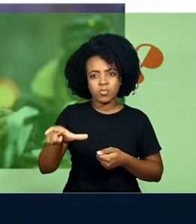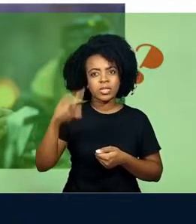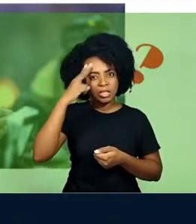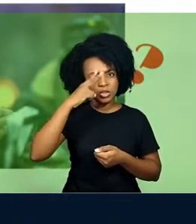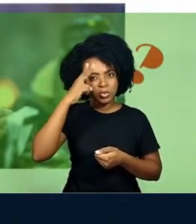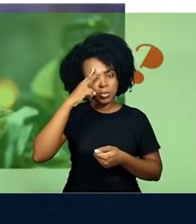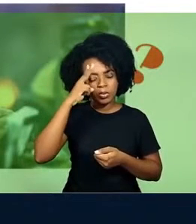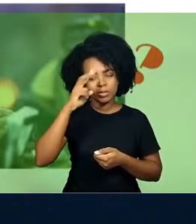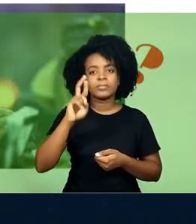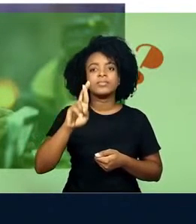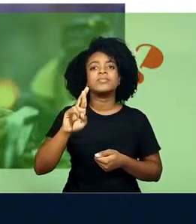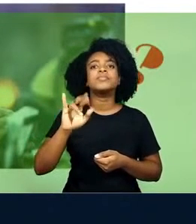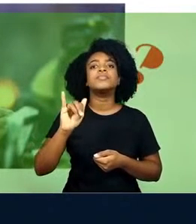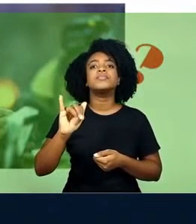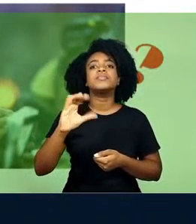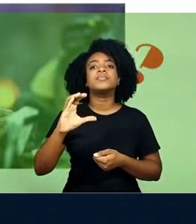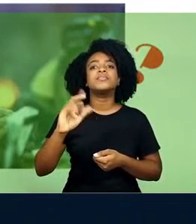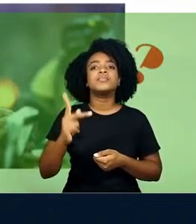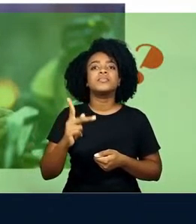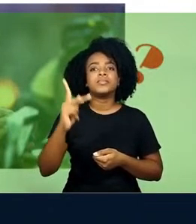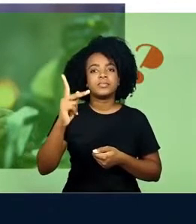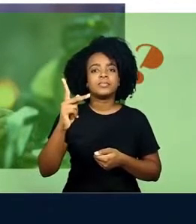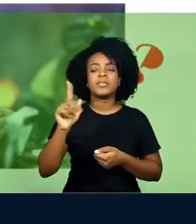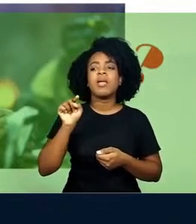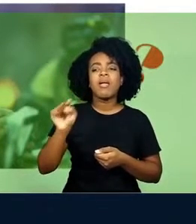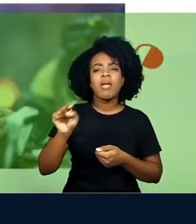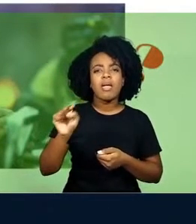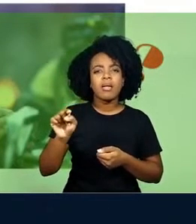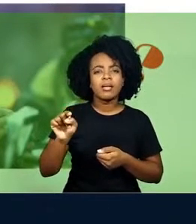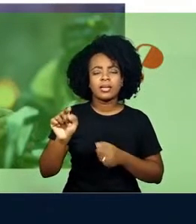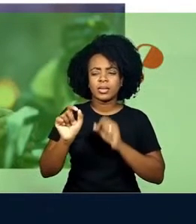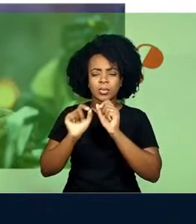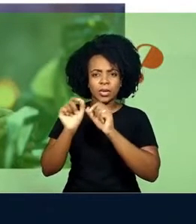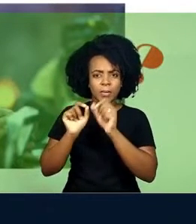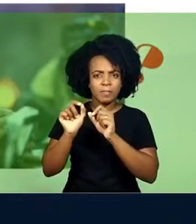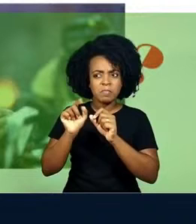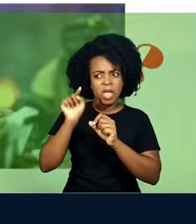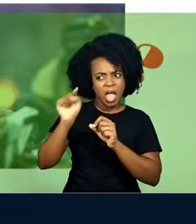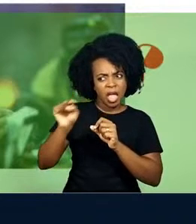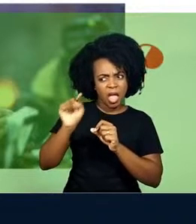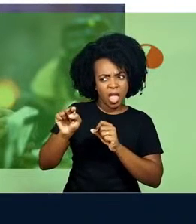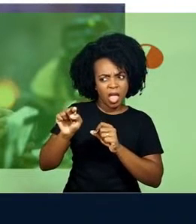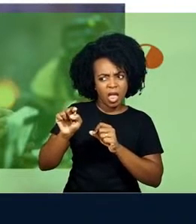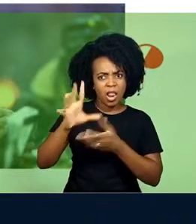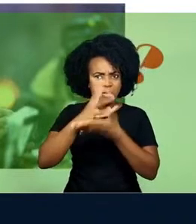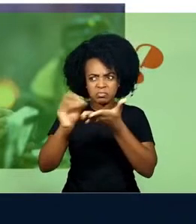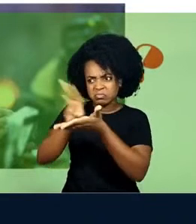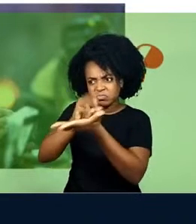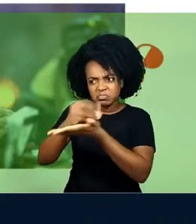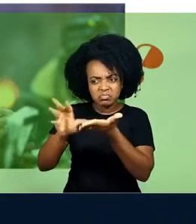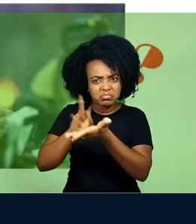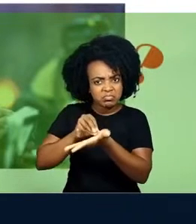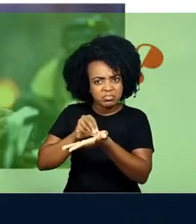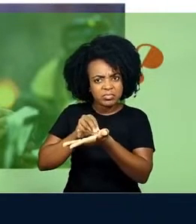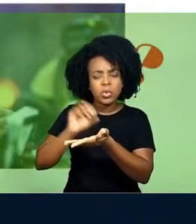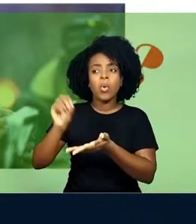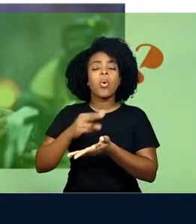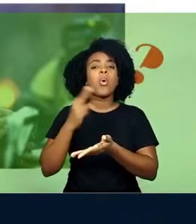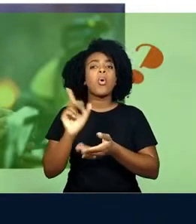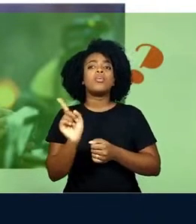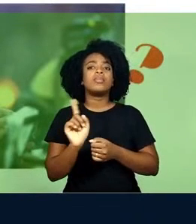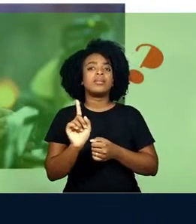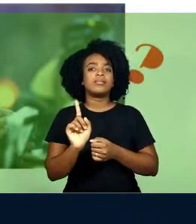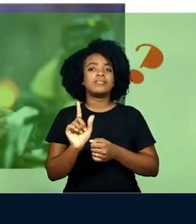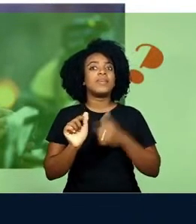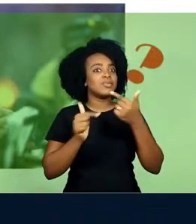ponto de interrogação, que é interpretado por Harrison Ford. O filme passa com um enigma se ele é ou não realmente um replicante. Mas os demais